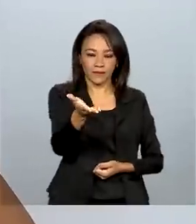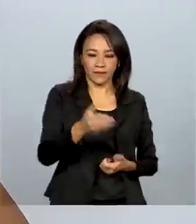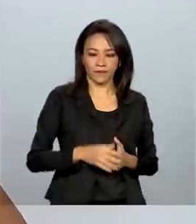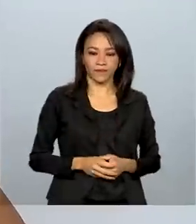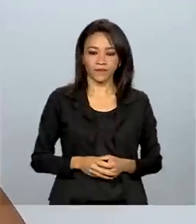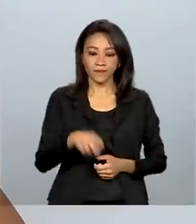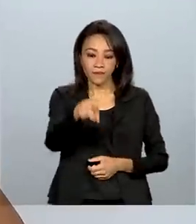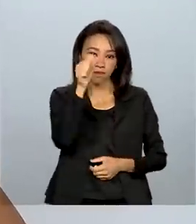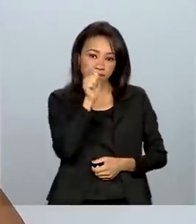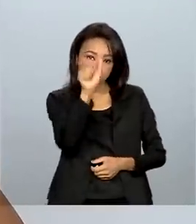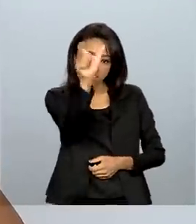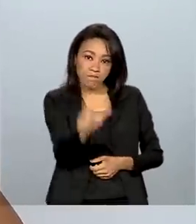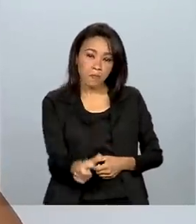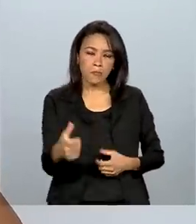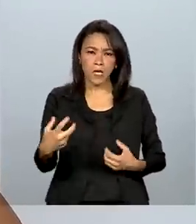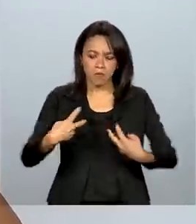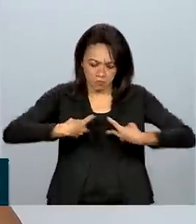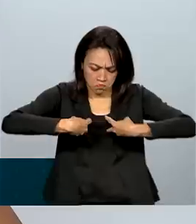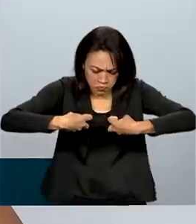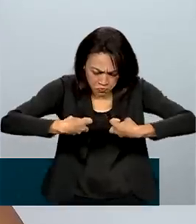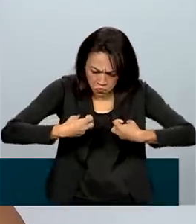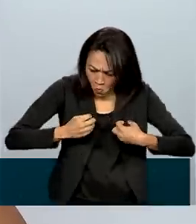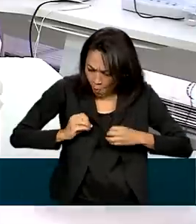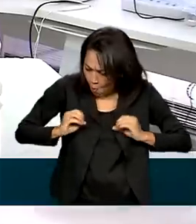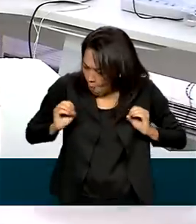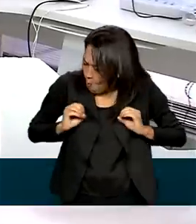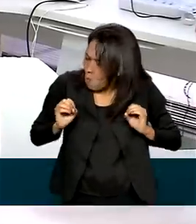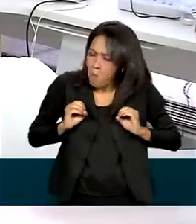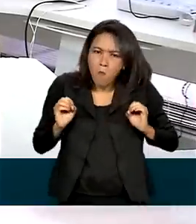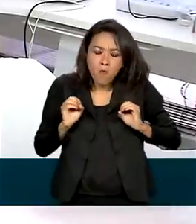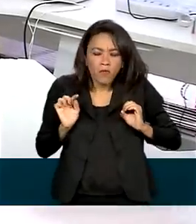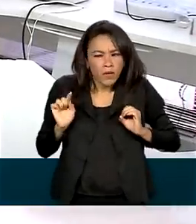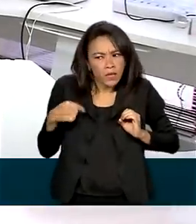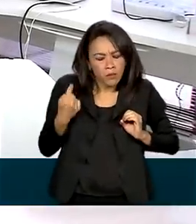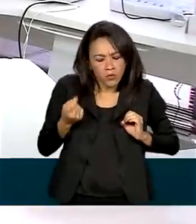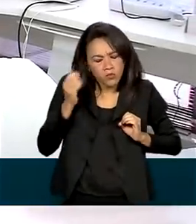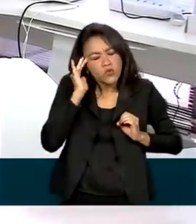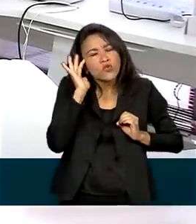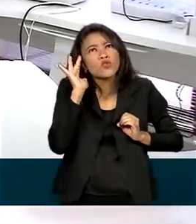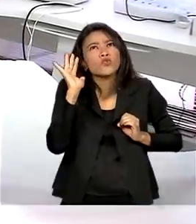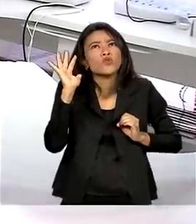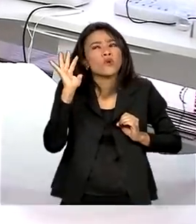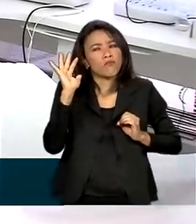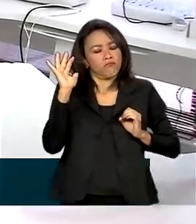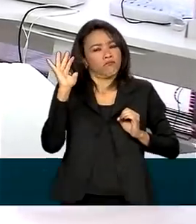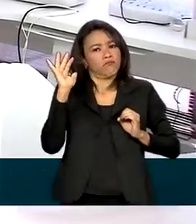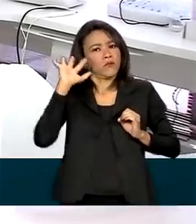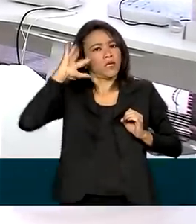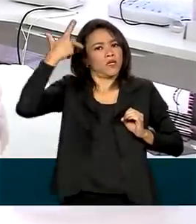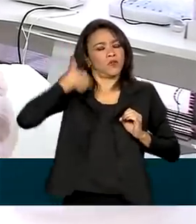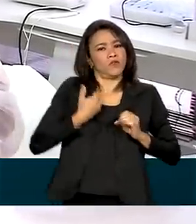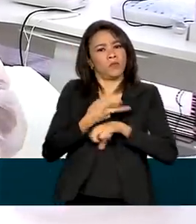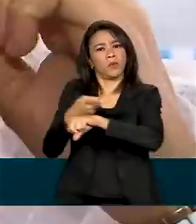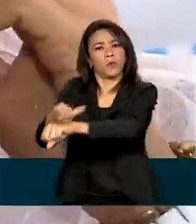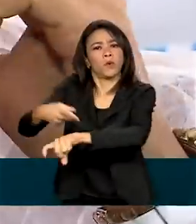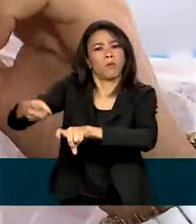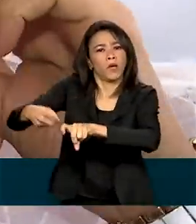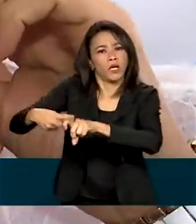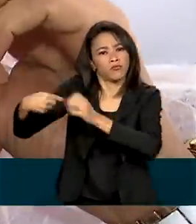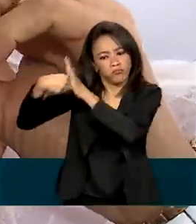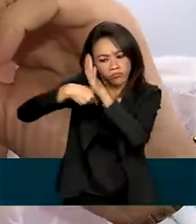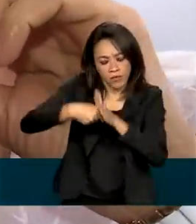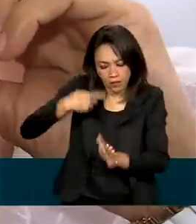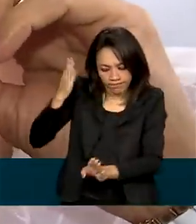Cida não tinha percebido nada de diferente no próprio corpo, mas depois de um sonho, ela decidiu fazer uma série de exames e